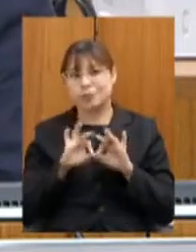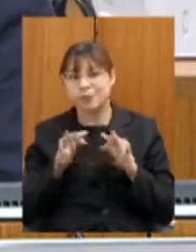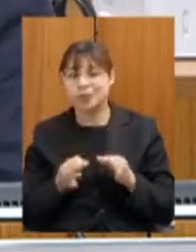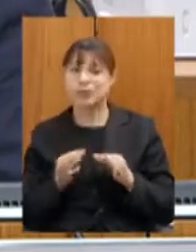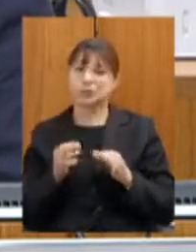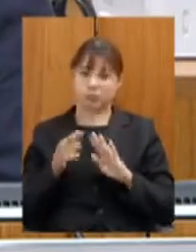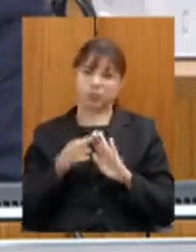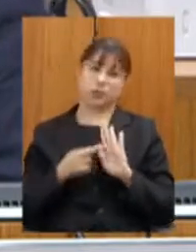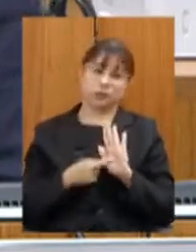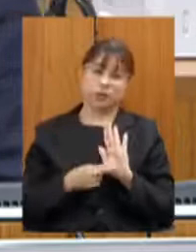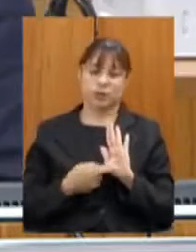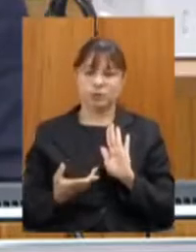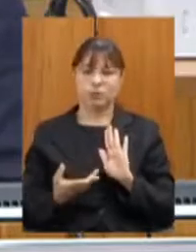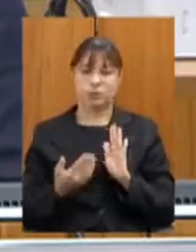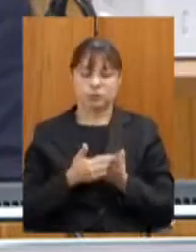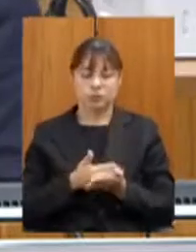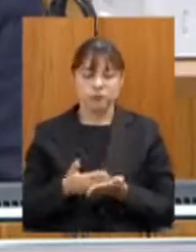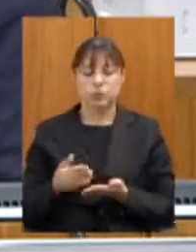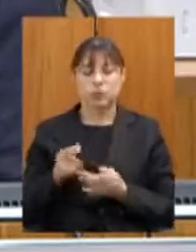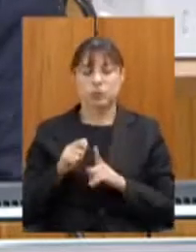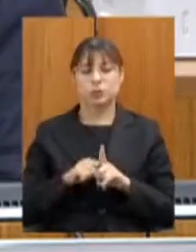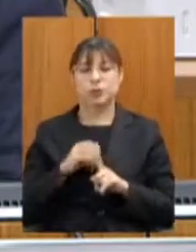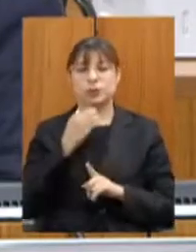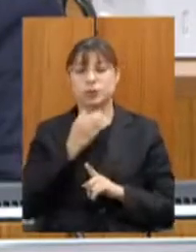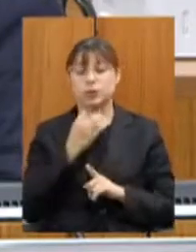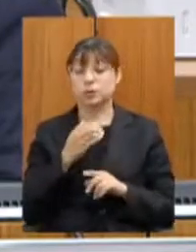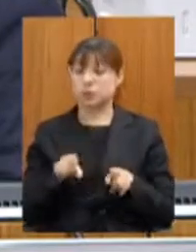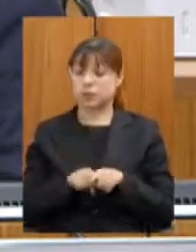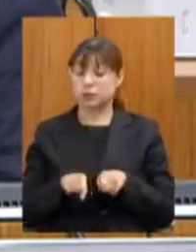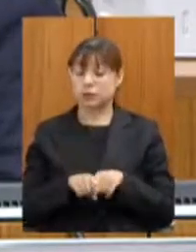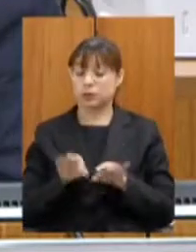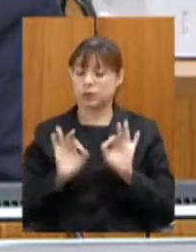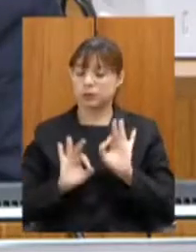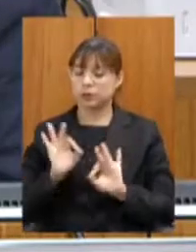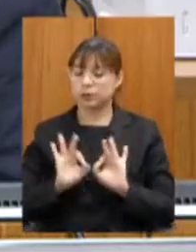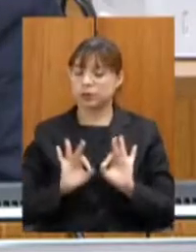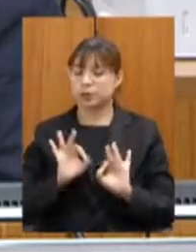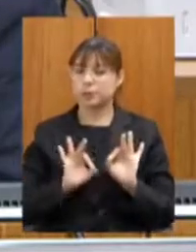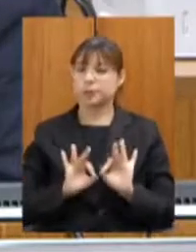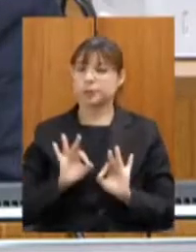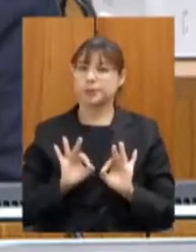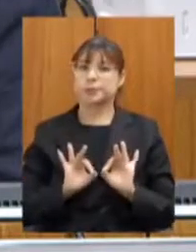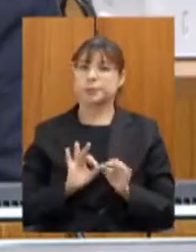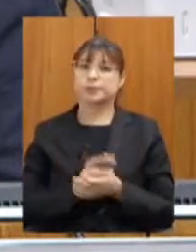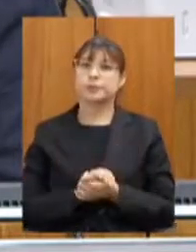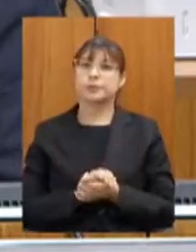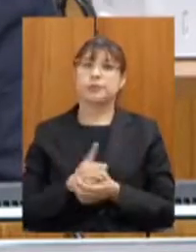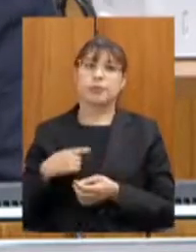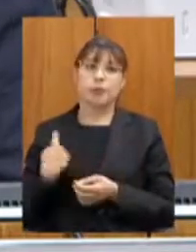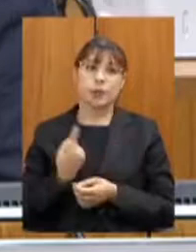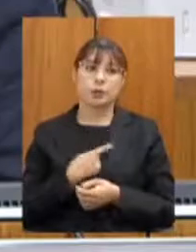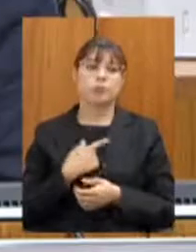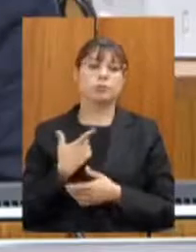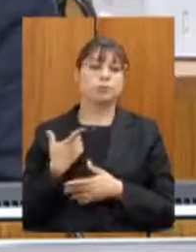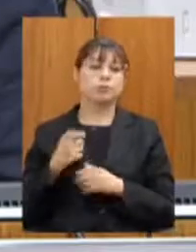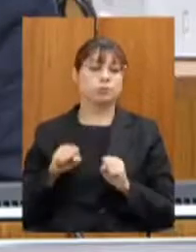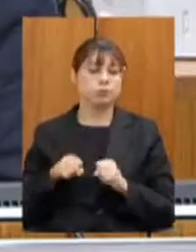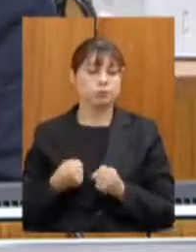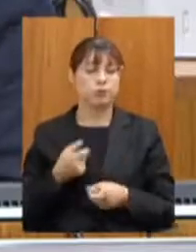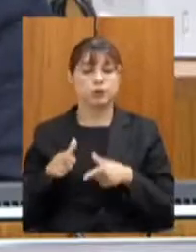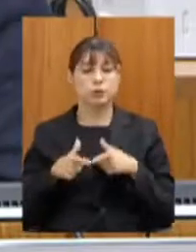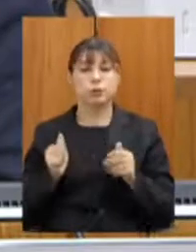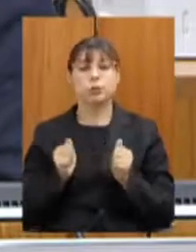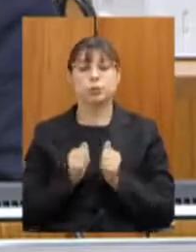a partir do mês de dezembro. E também o planejamento. Estamos aqui a todo vapor desenvolvendo, junto com a Agência